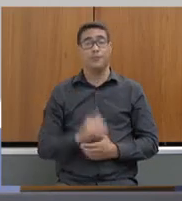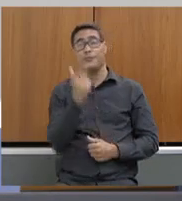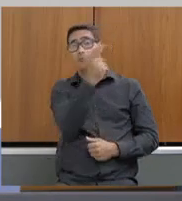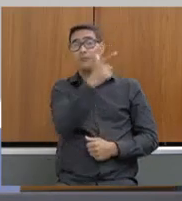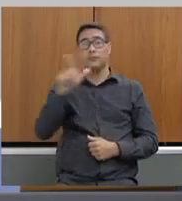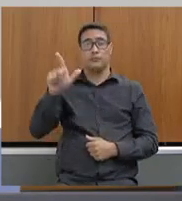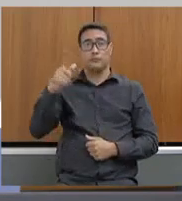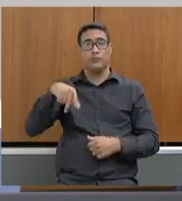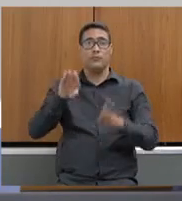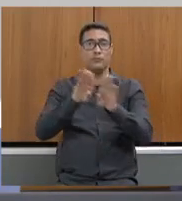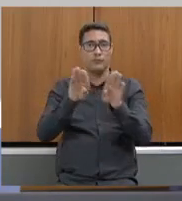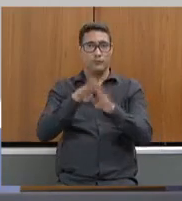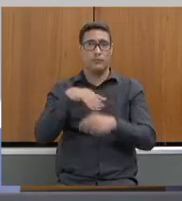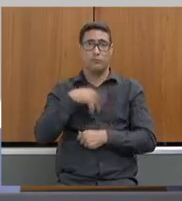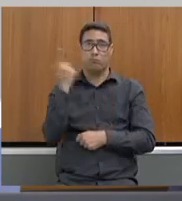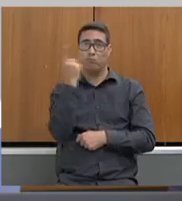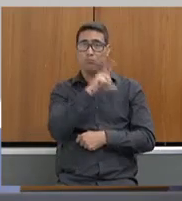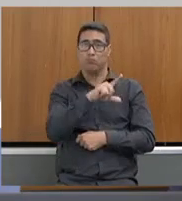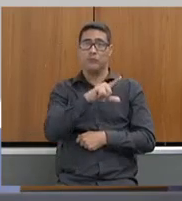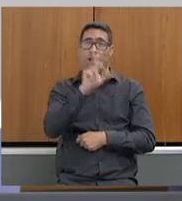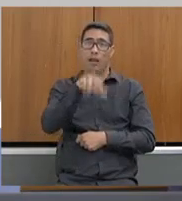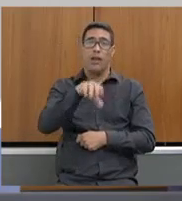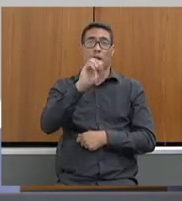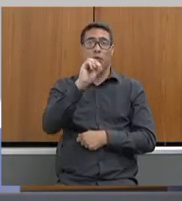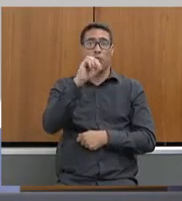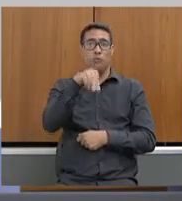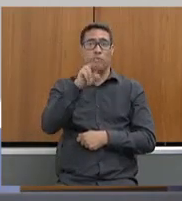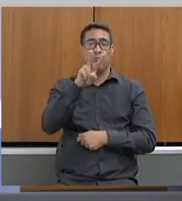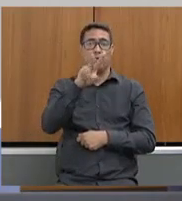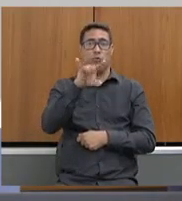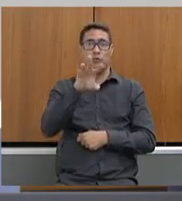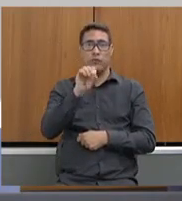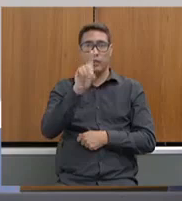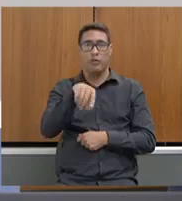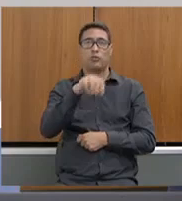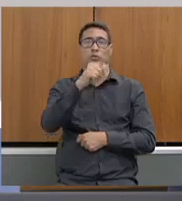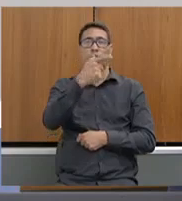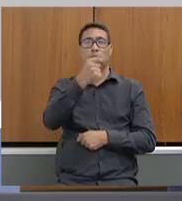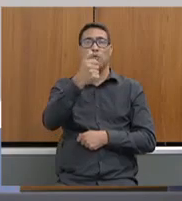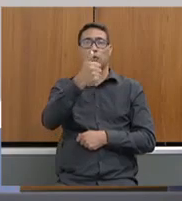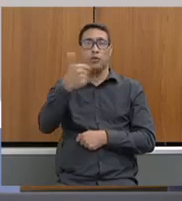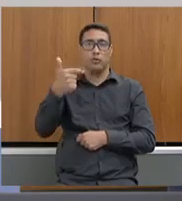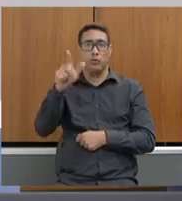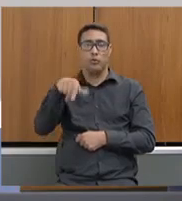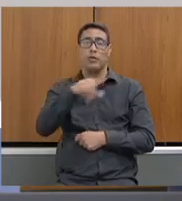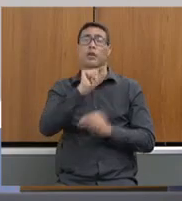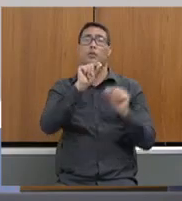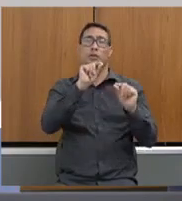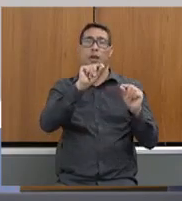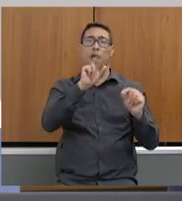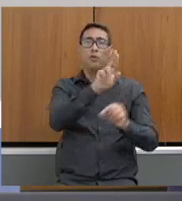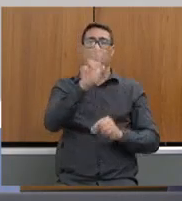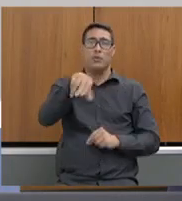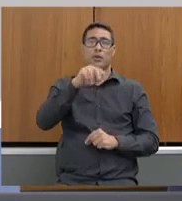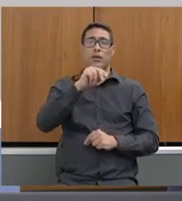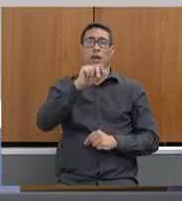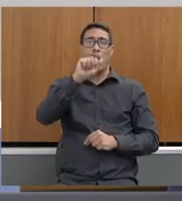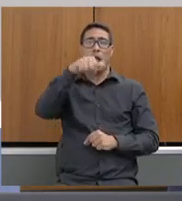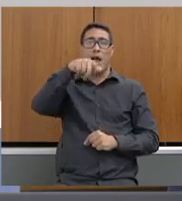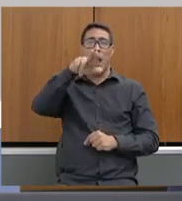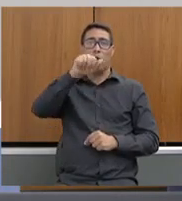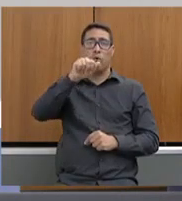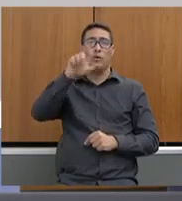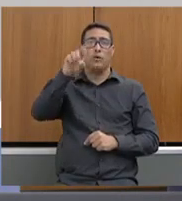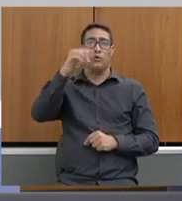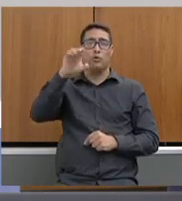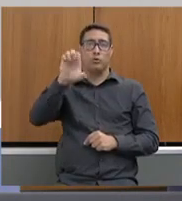nós resgatamos, esse era um convênio de 2012, sem execução, o Programa Água Doce, um convênio com Ministério de